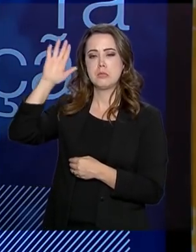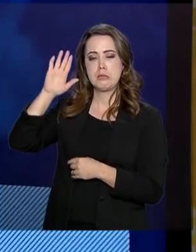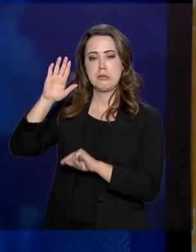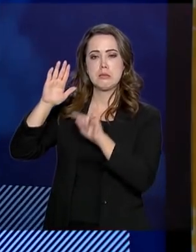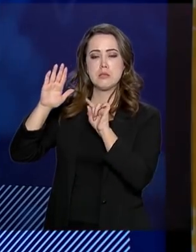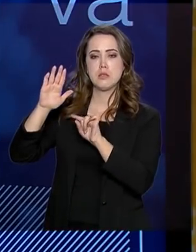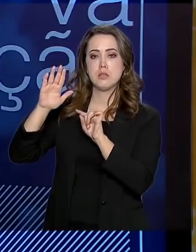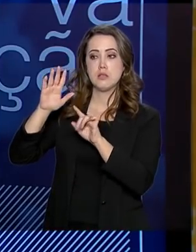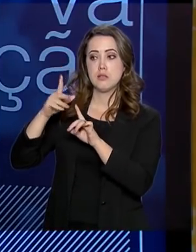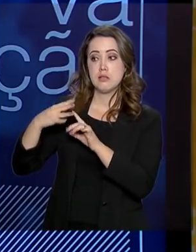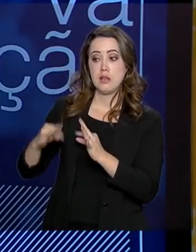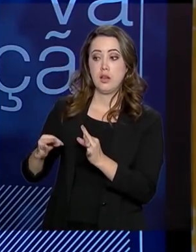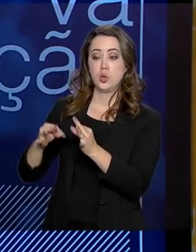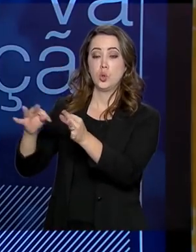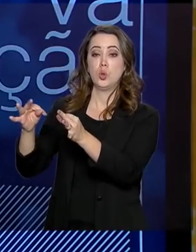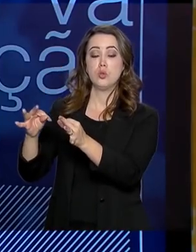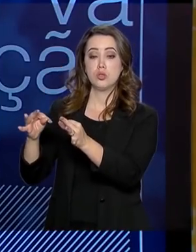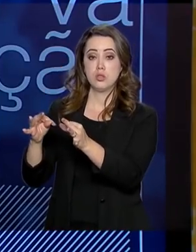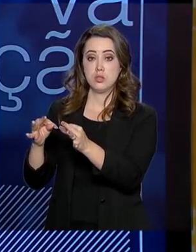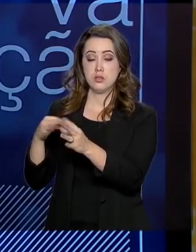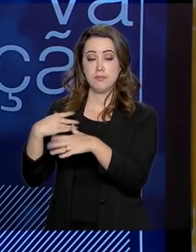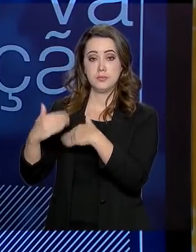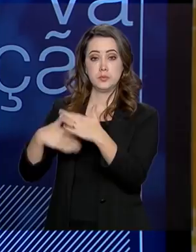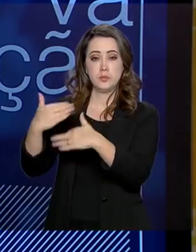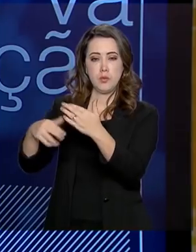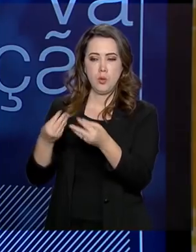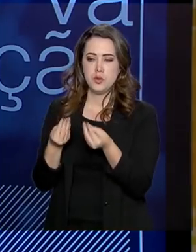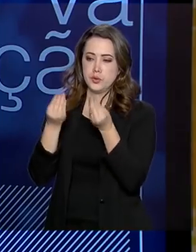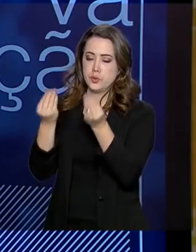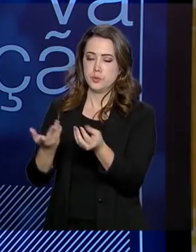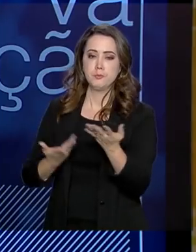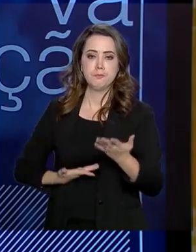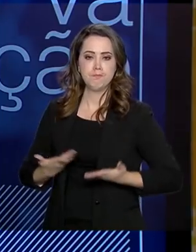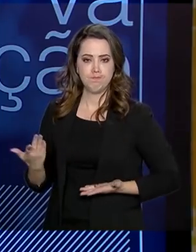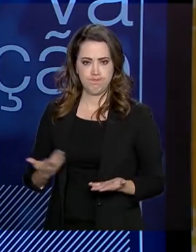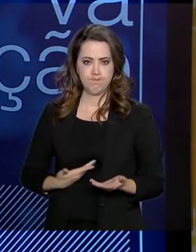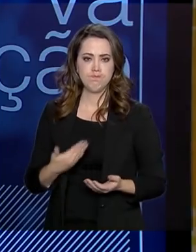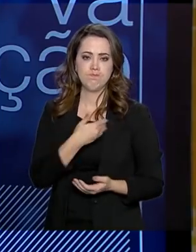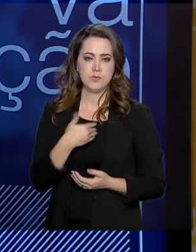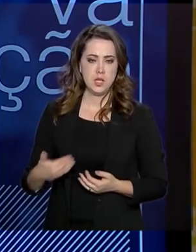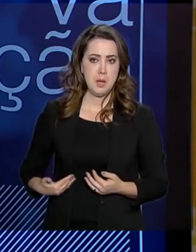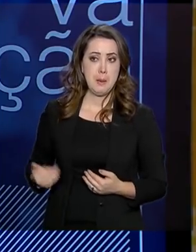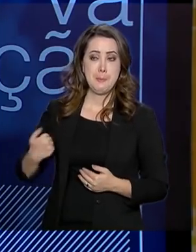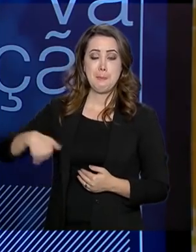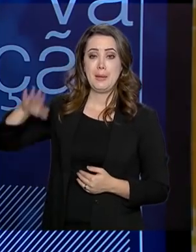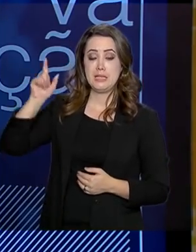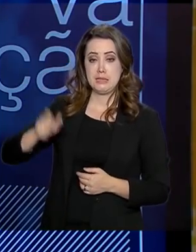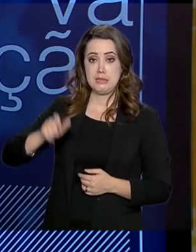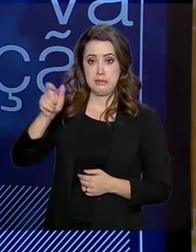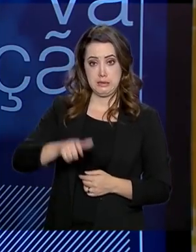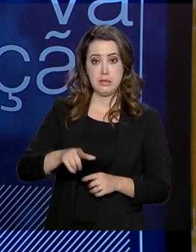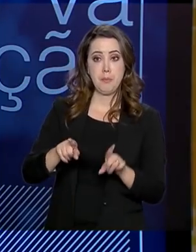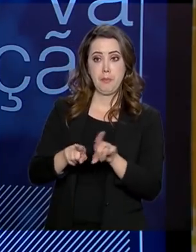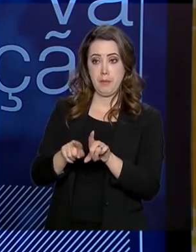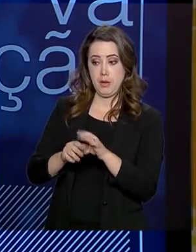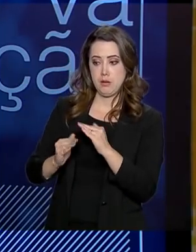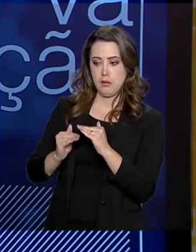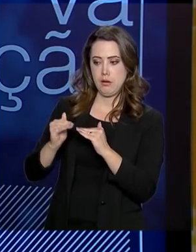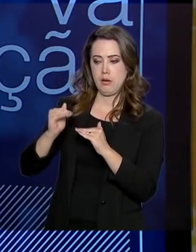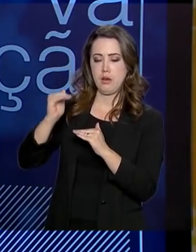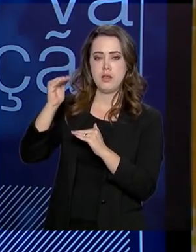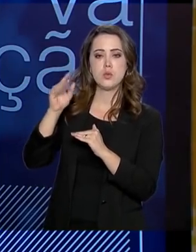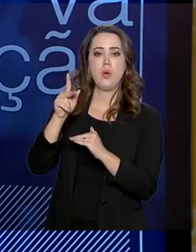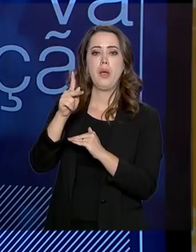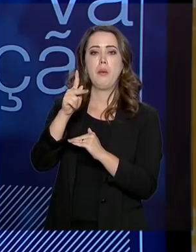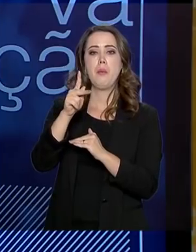tecnologias digitais no processo de entrega de serviços pelo governo, aumentam também o PIB. Então, cresce a